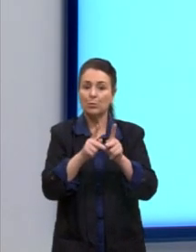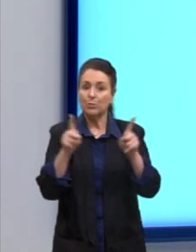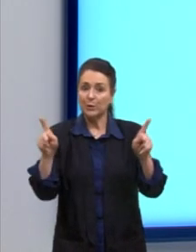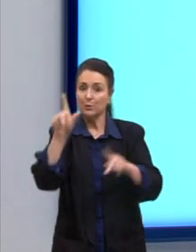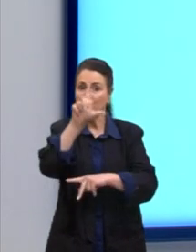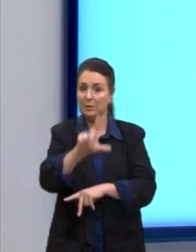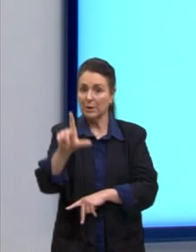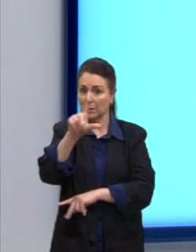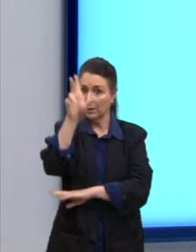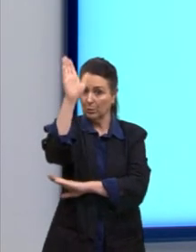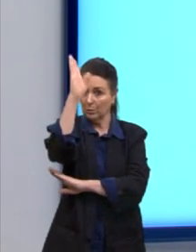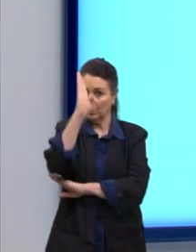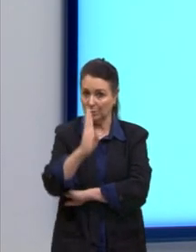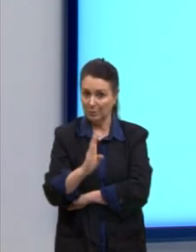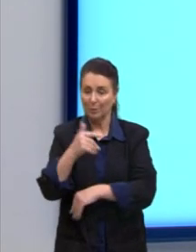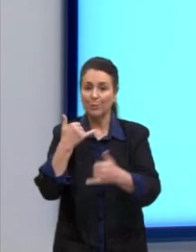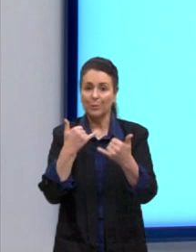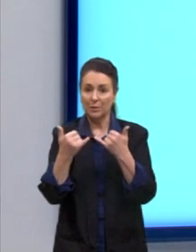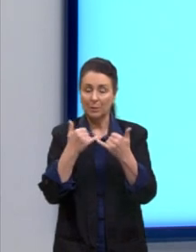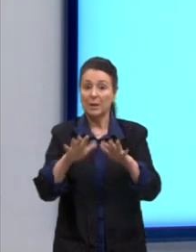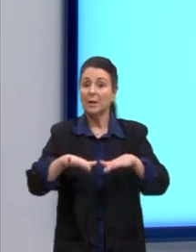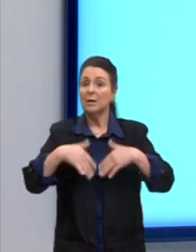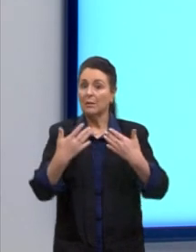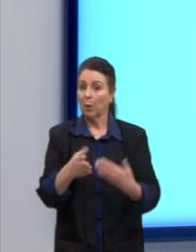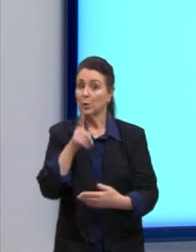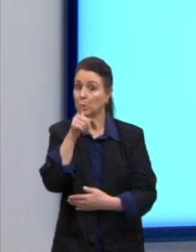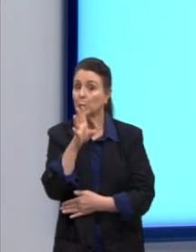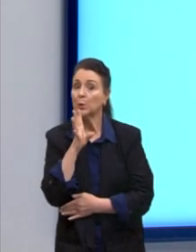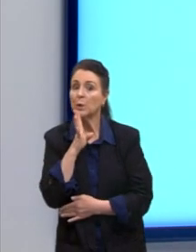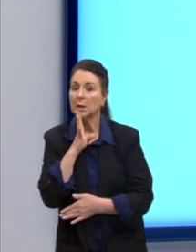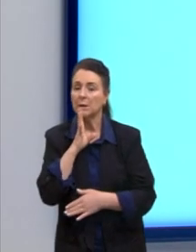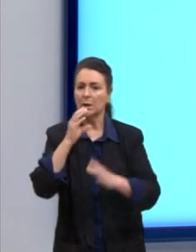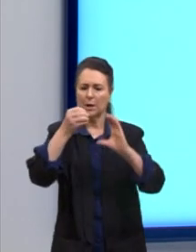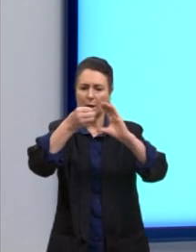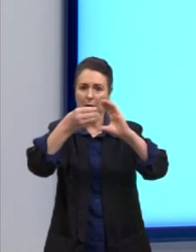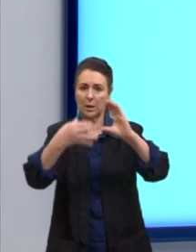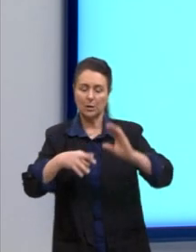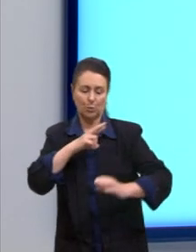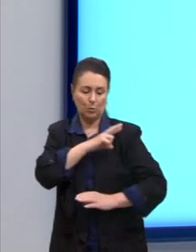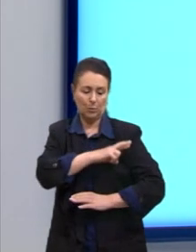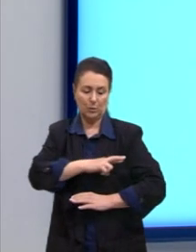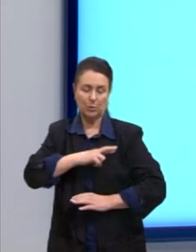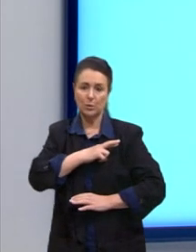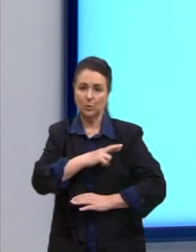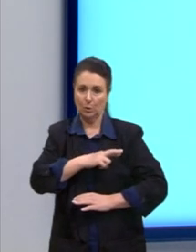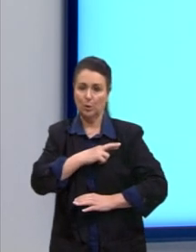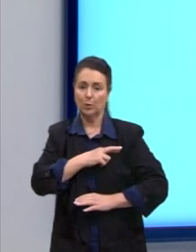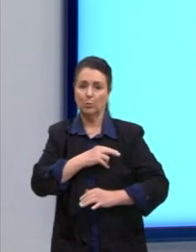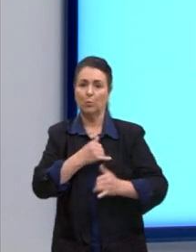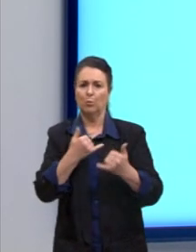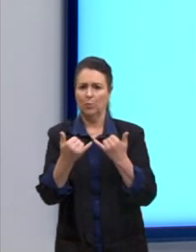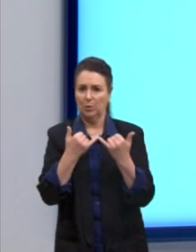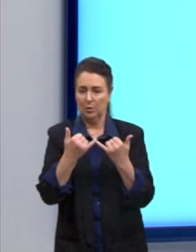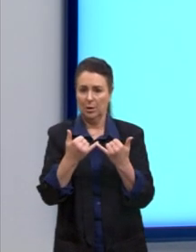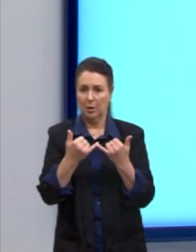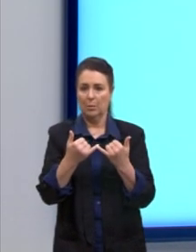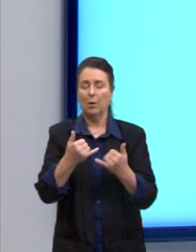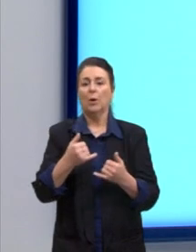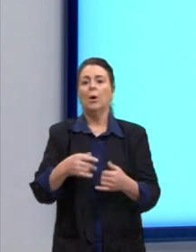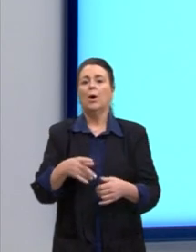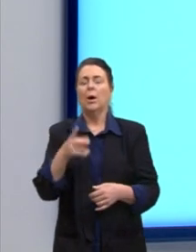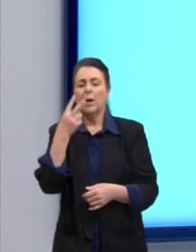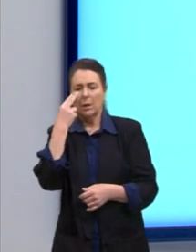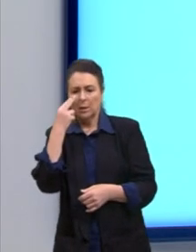literatura brasileira. Portanto, se você conhece características do romantismo, por exemplo, ao se deparar com um poema dessa